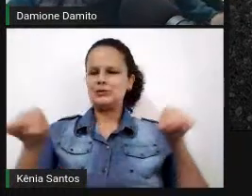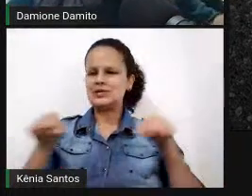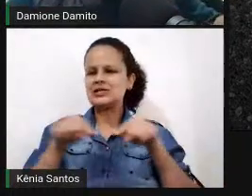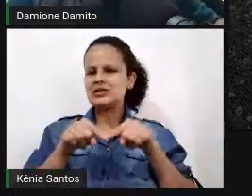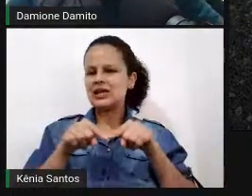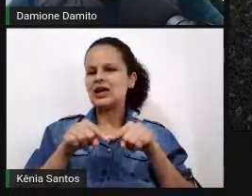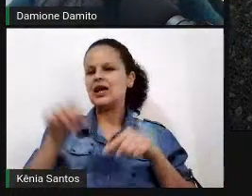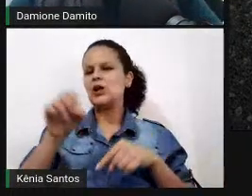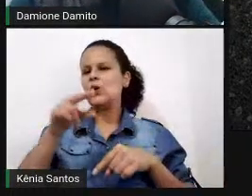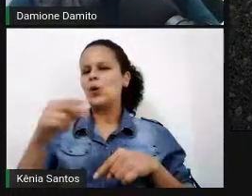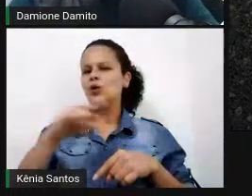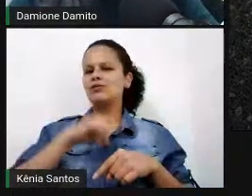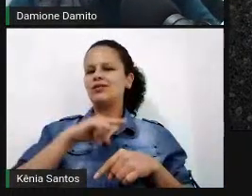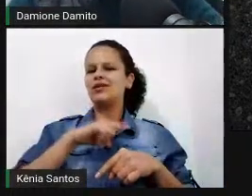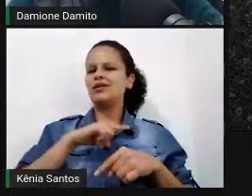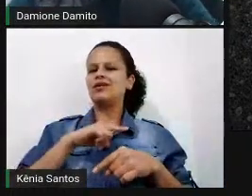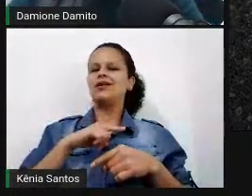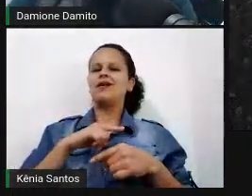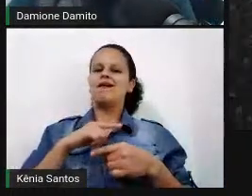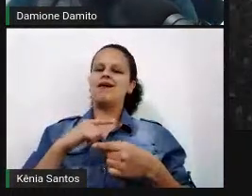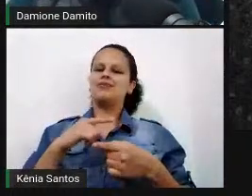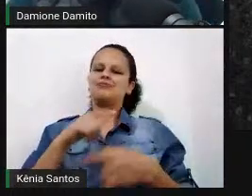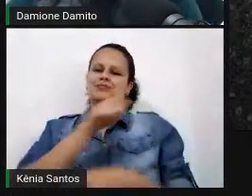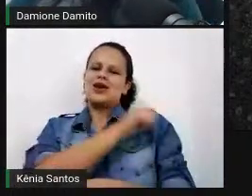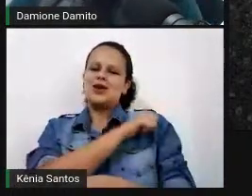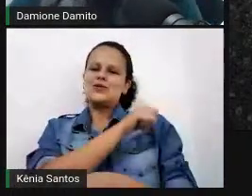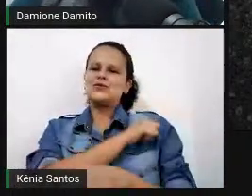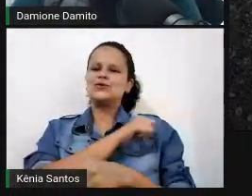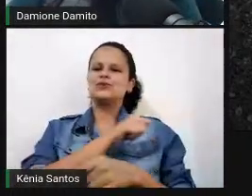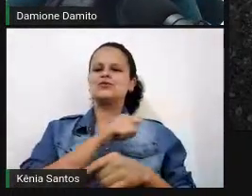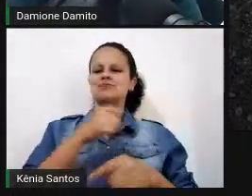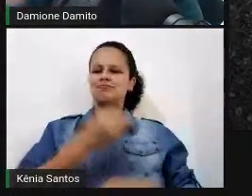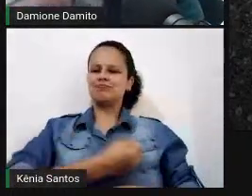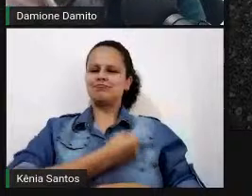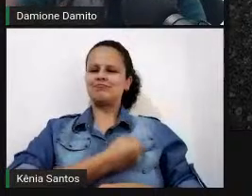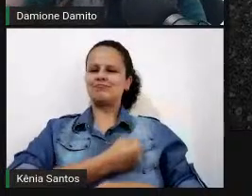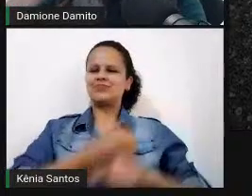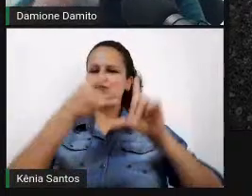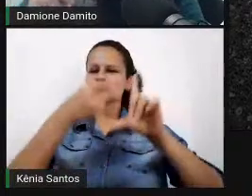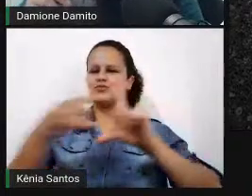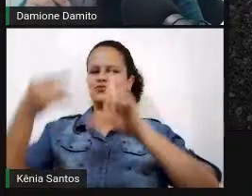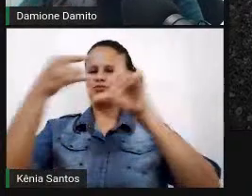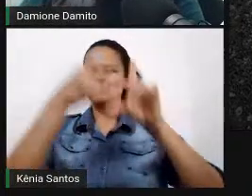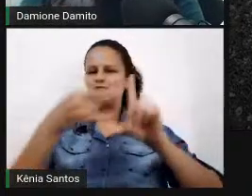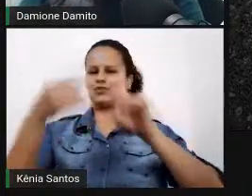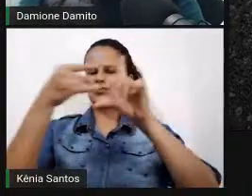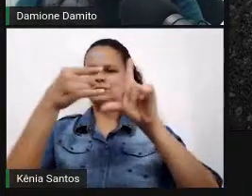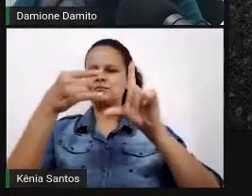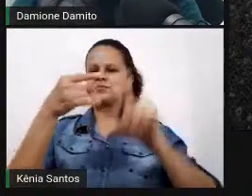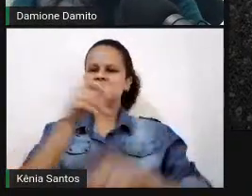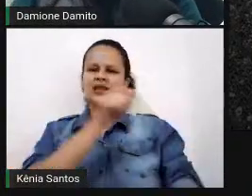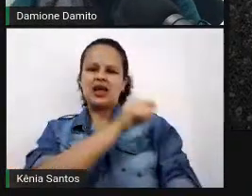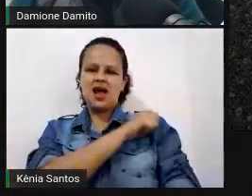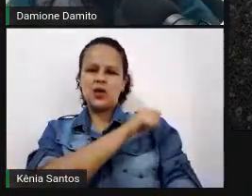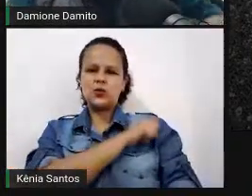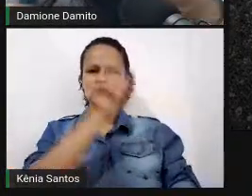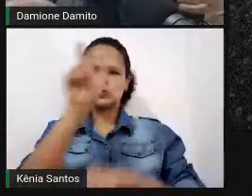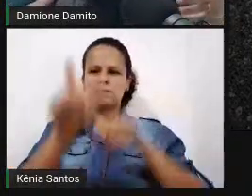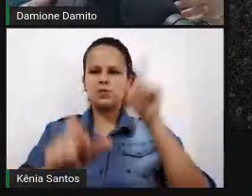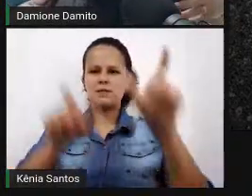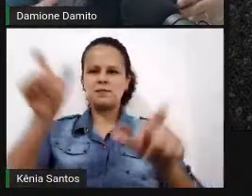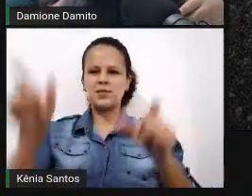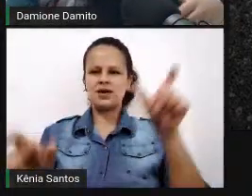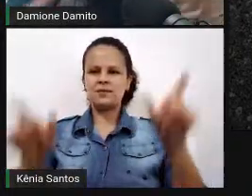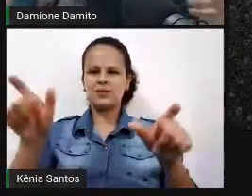videoconferências nesse contexto que nós vivemos, não são mais os mesmos alunos, não são mais